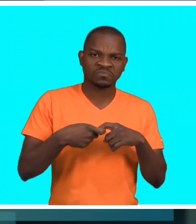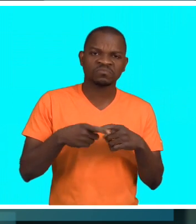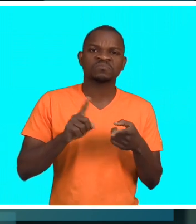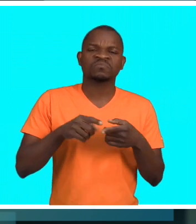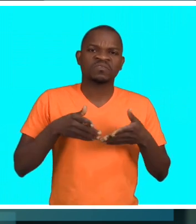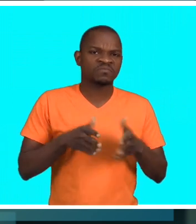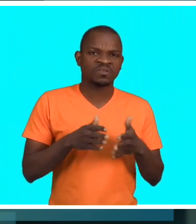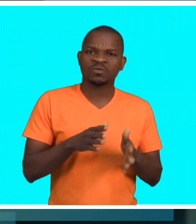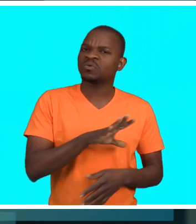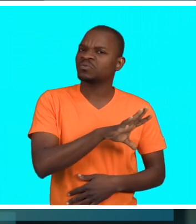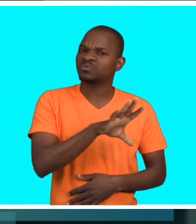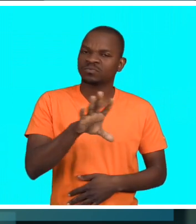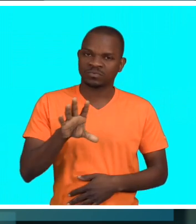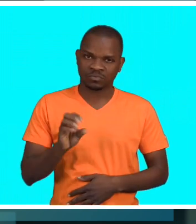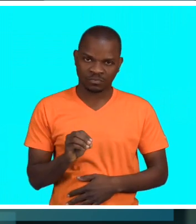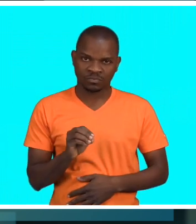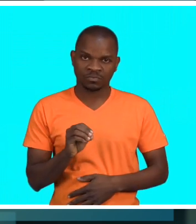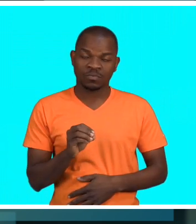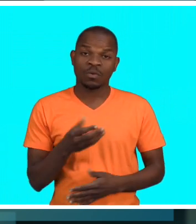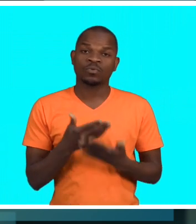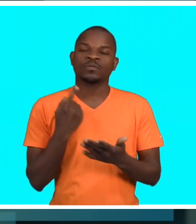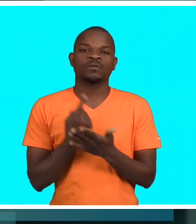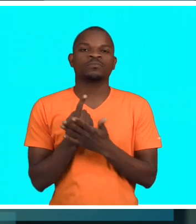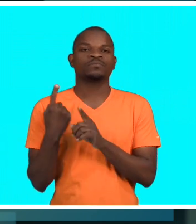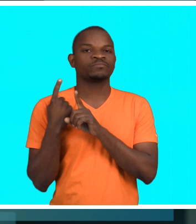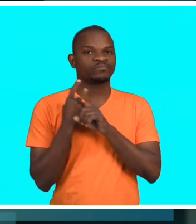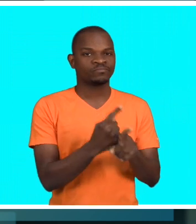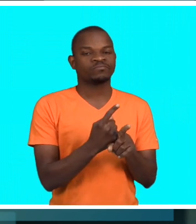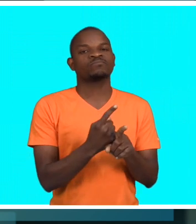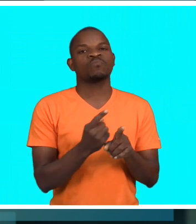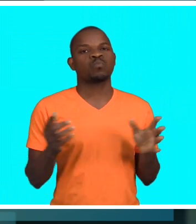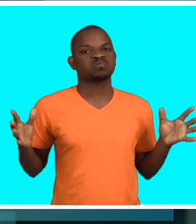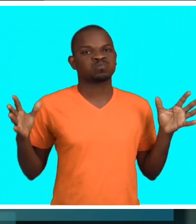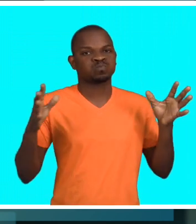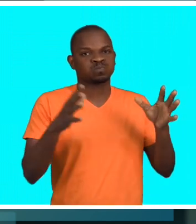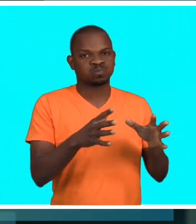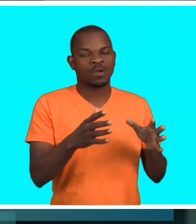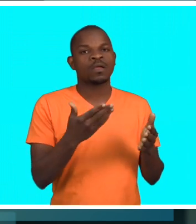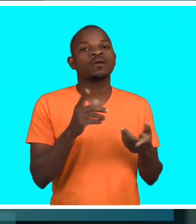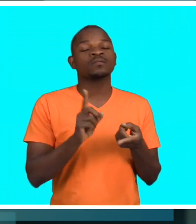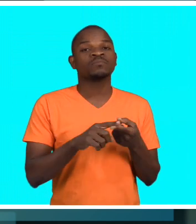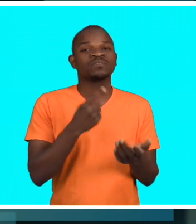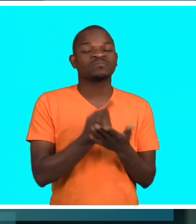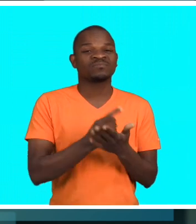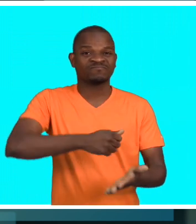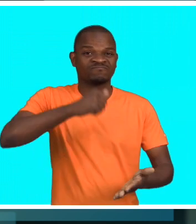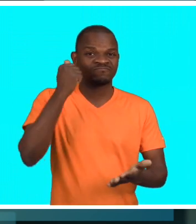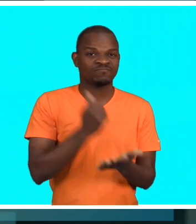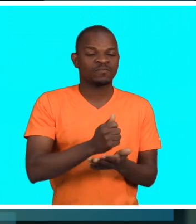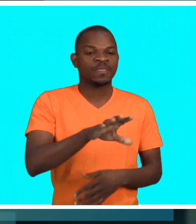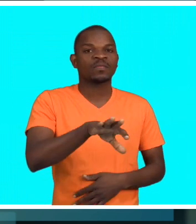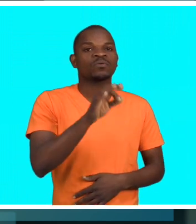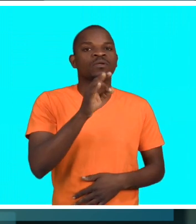a vida dos meus filhos, a vida dos meus irmãos. Então, temos que participar de forma massiva e nós temos que